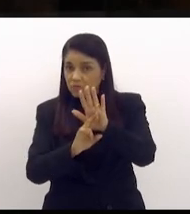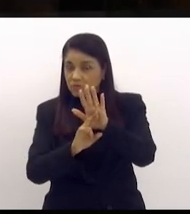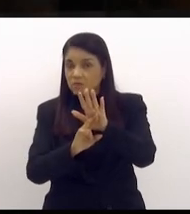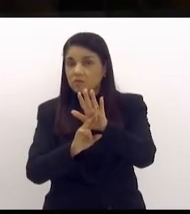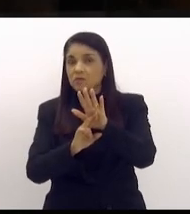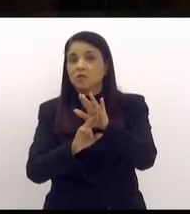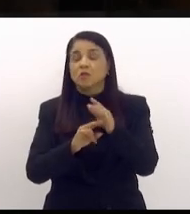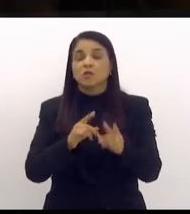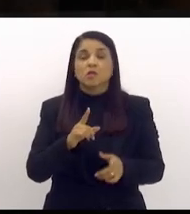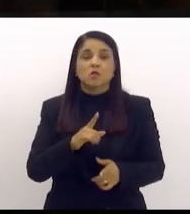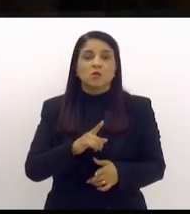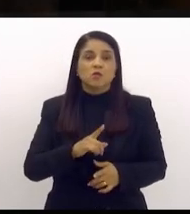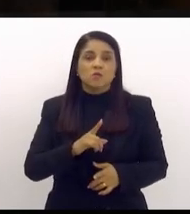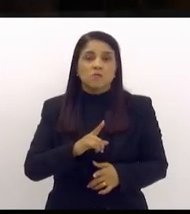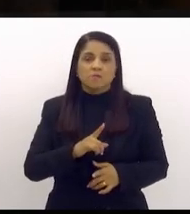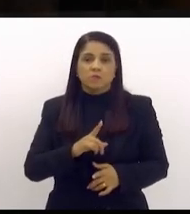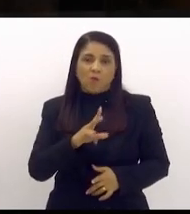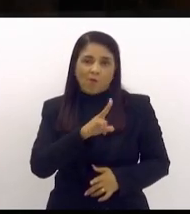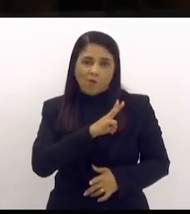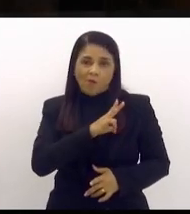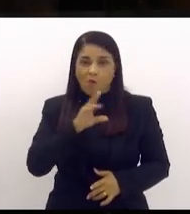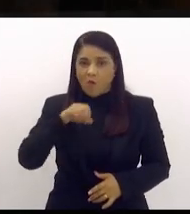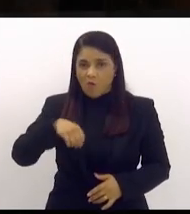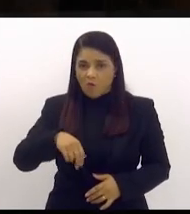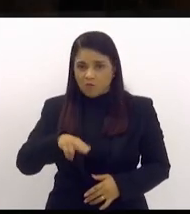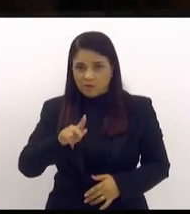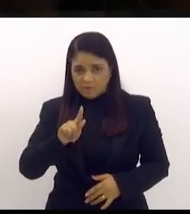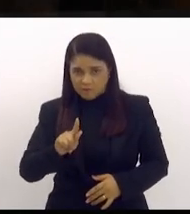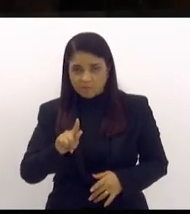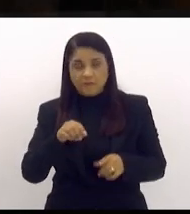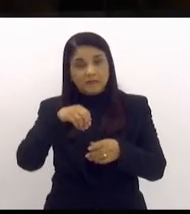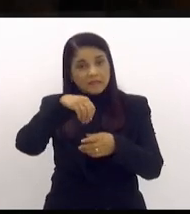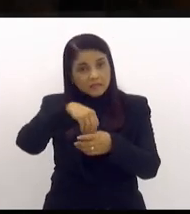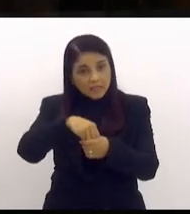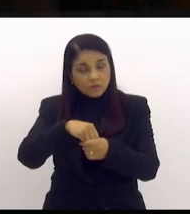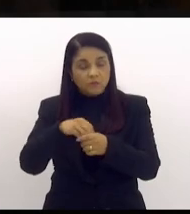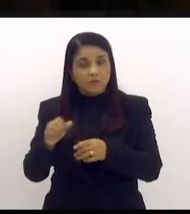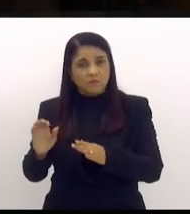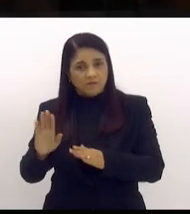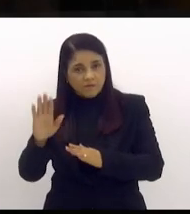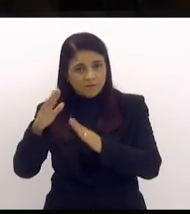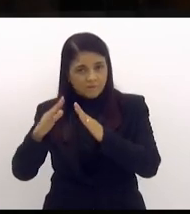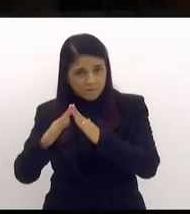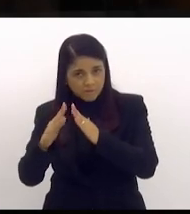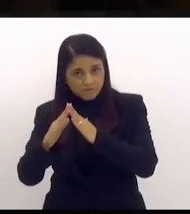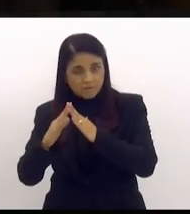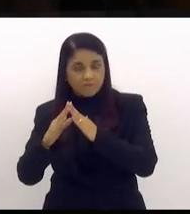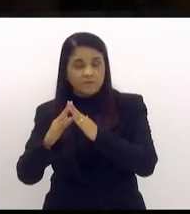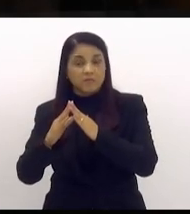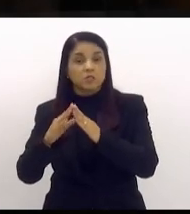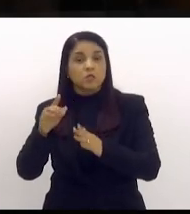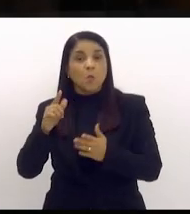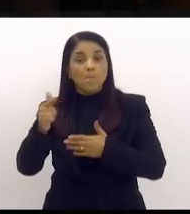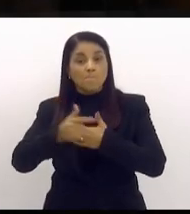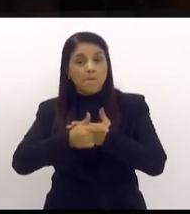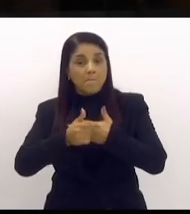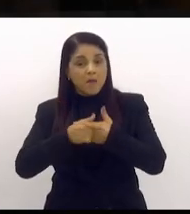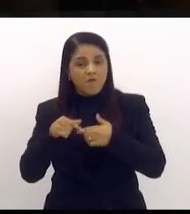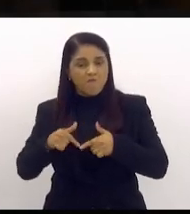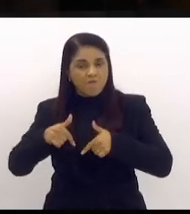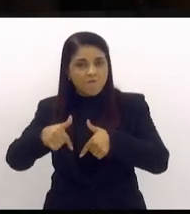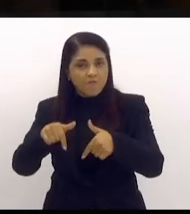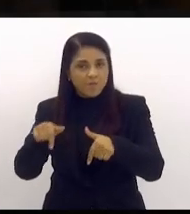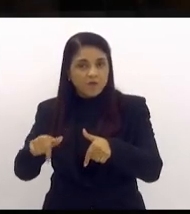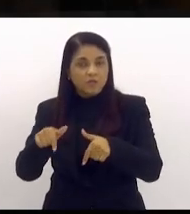não governamentais que estão dentro da favela, que fazem, muitas vezes, o papel que o Estado deixou de fazer